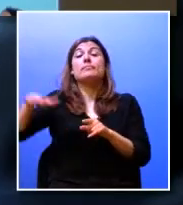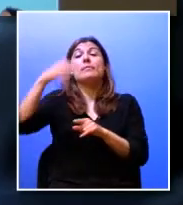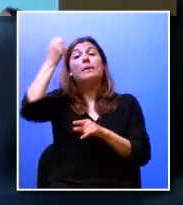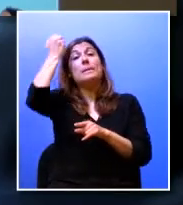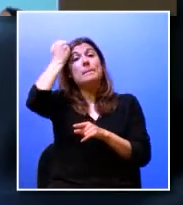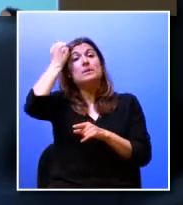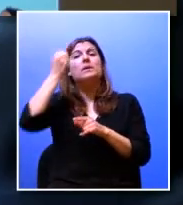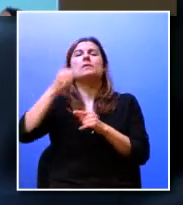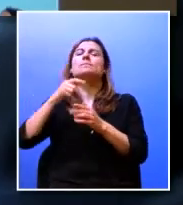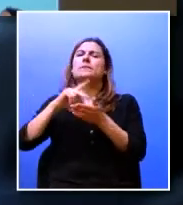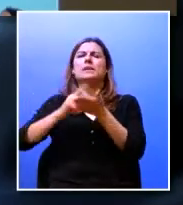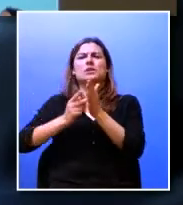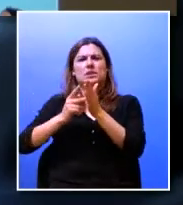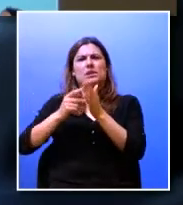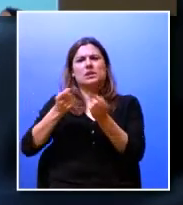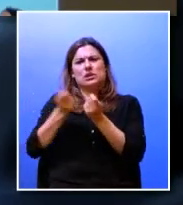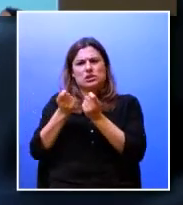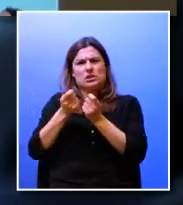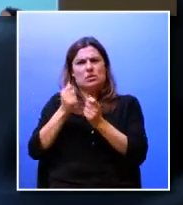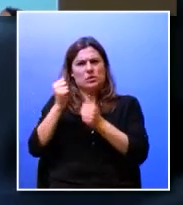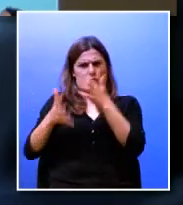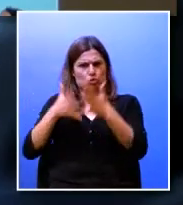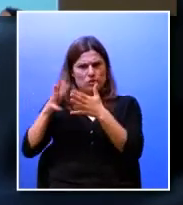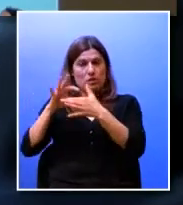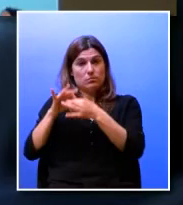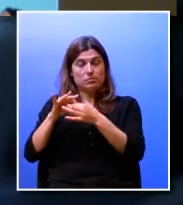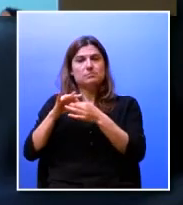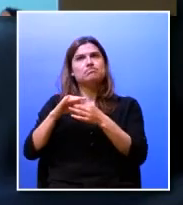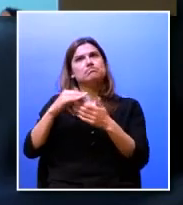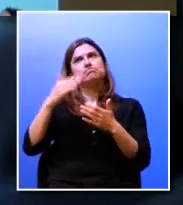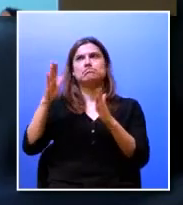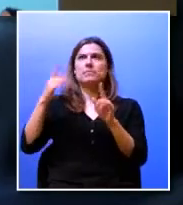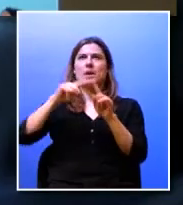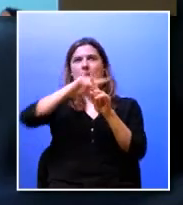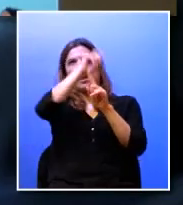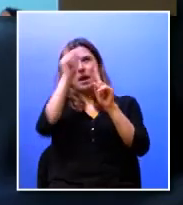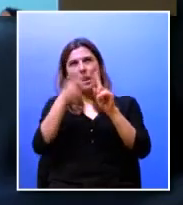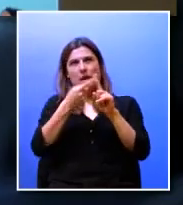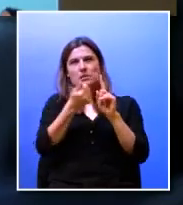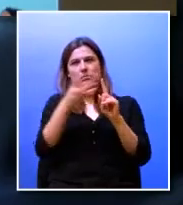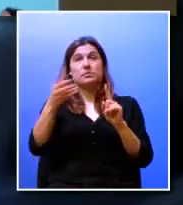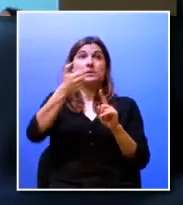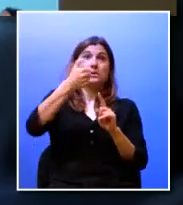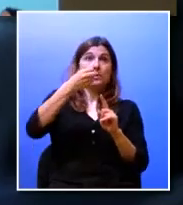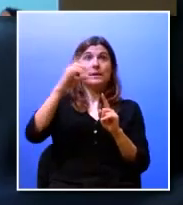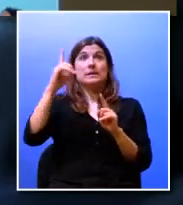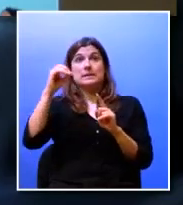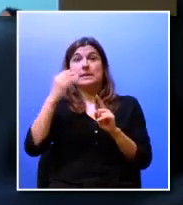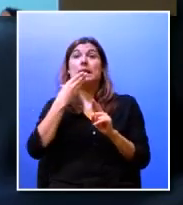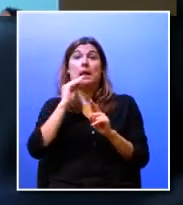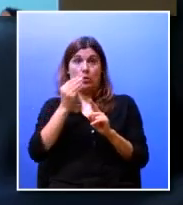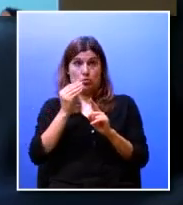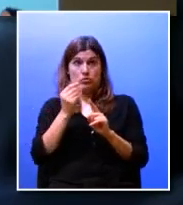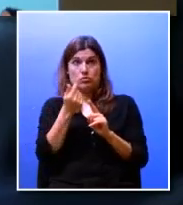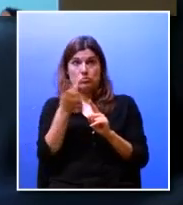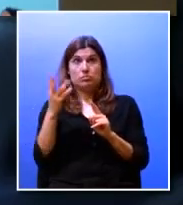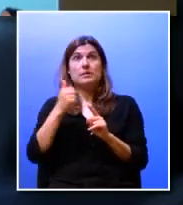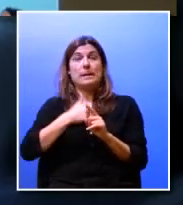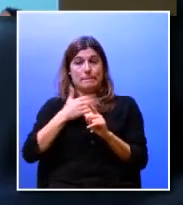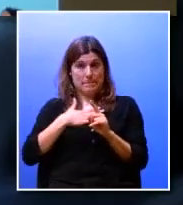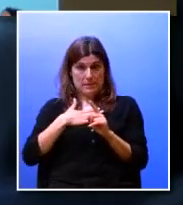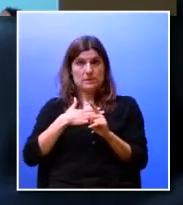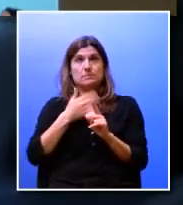engenharia e gestão industrial nós estamos a falar em colocar por ano entre 50 60 alunos nas empresas